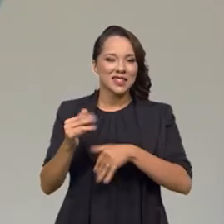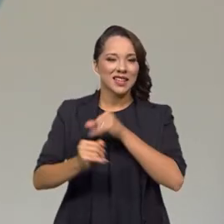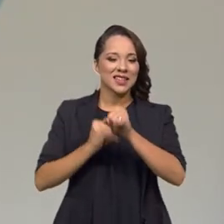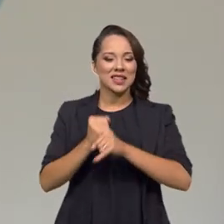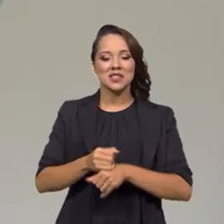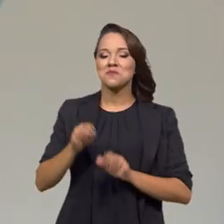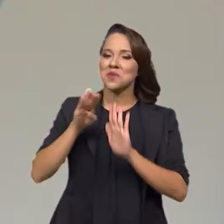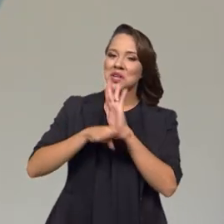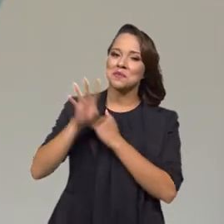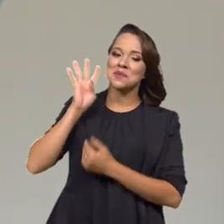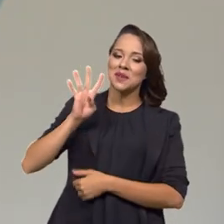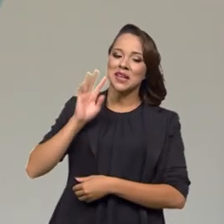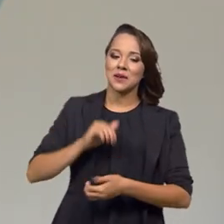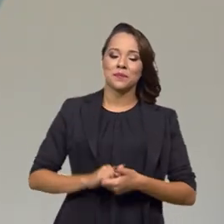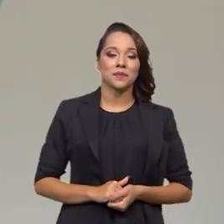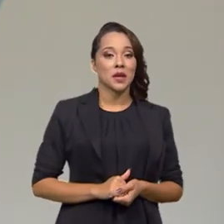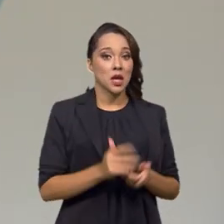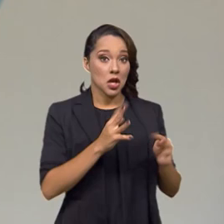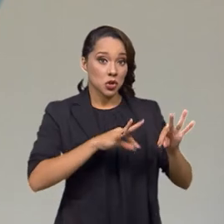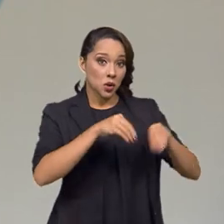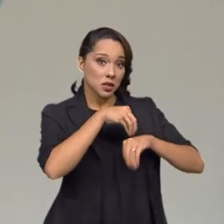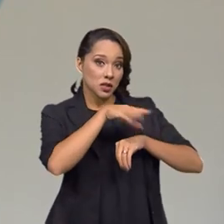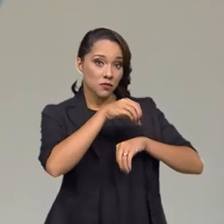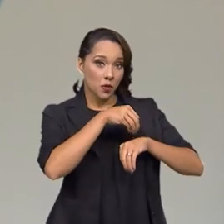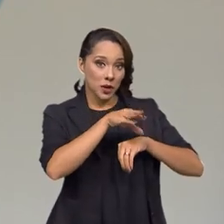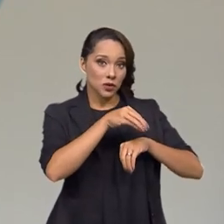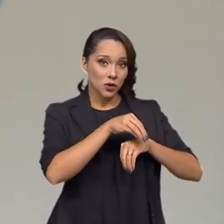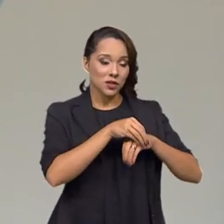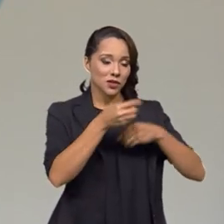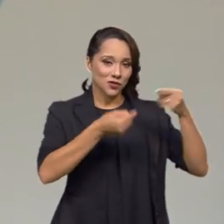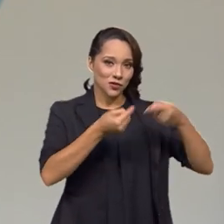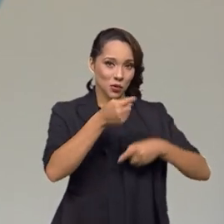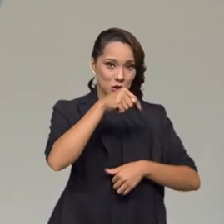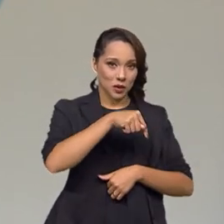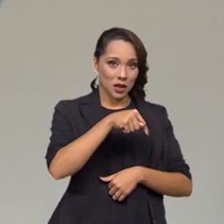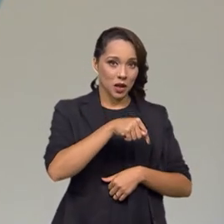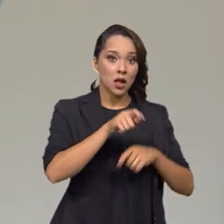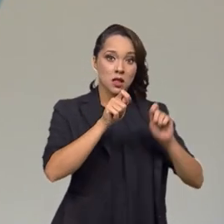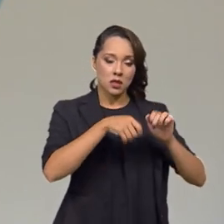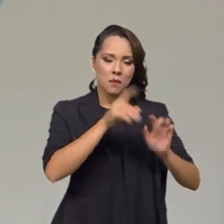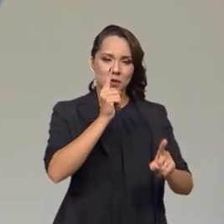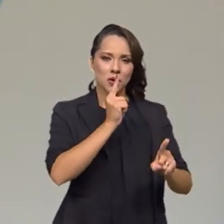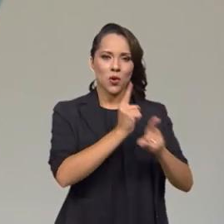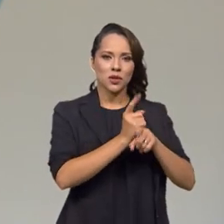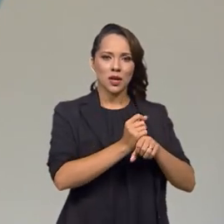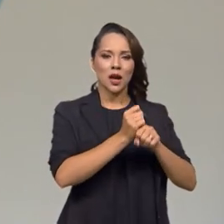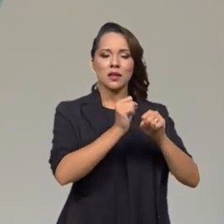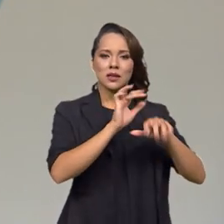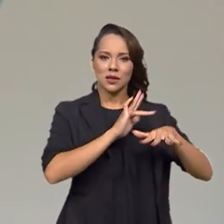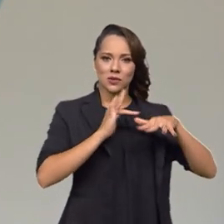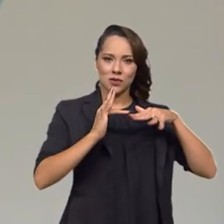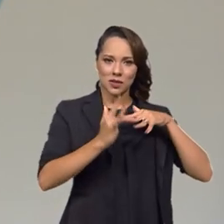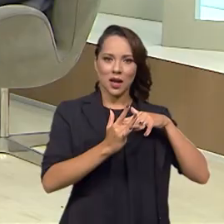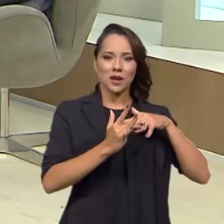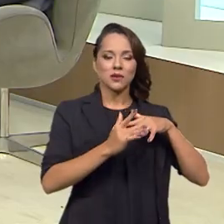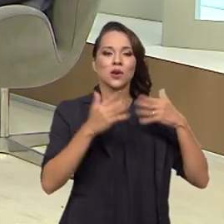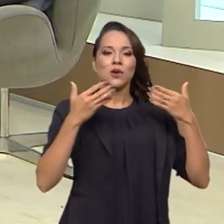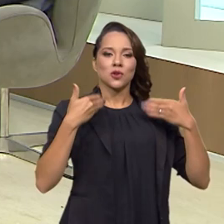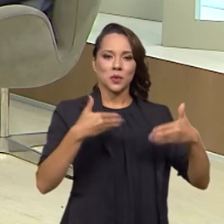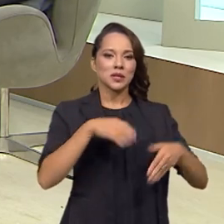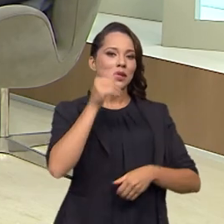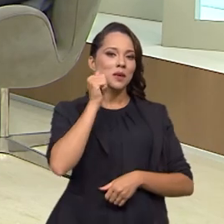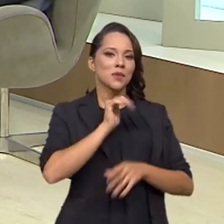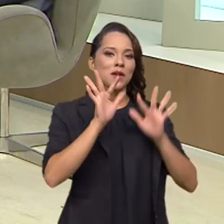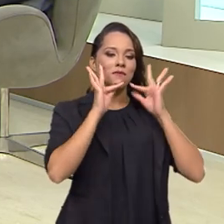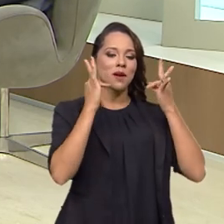Um programa muito legal. Todas essas informações que a gente discutiu aqui, podem ser encontradas nas redes sociais do Ministério